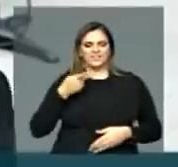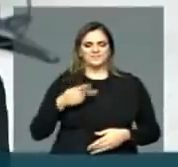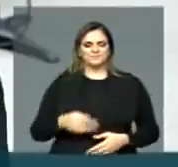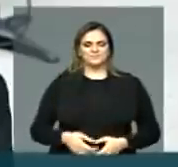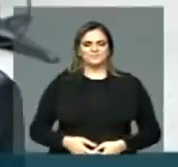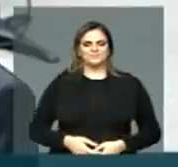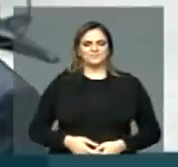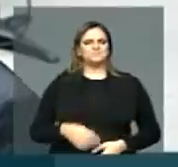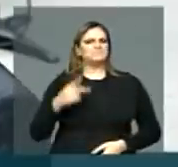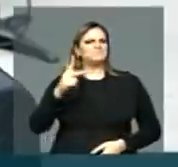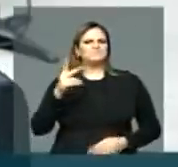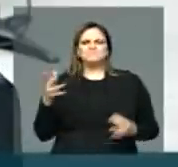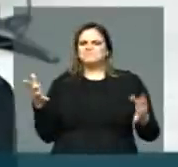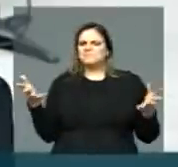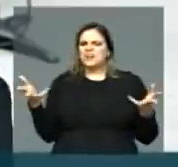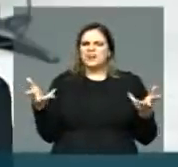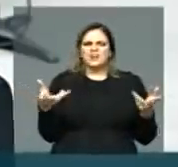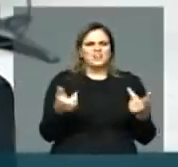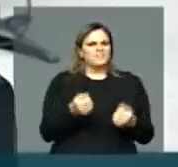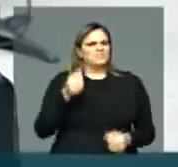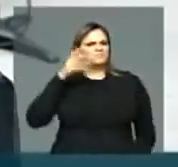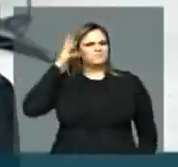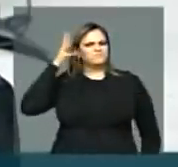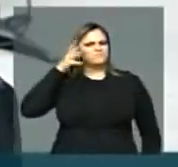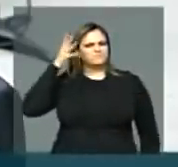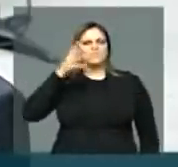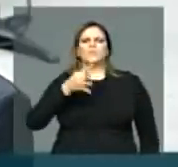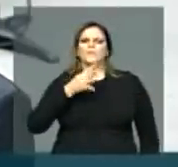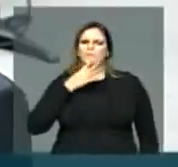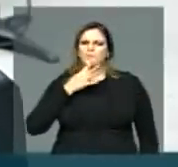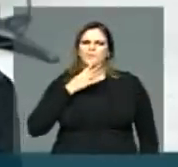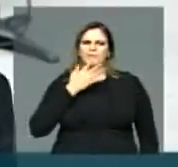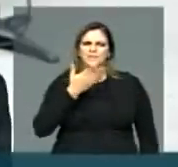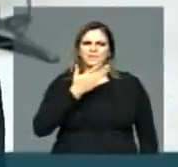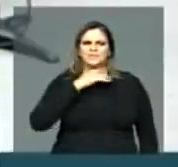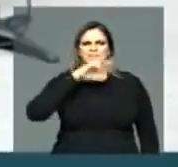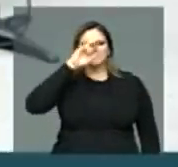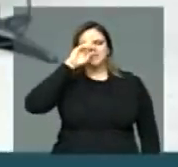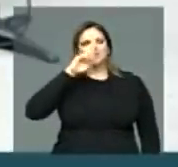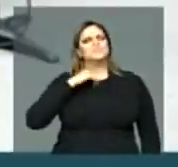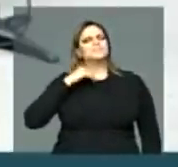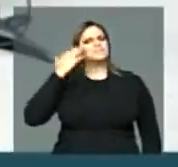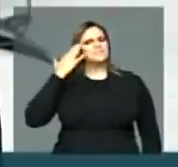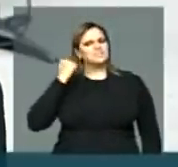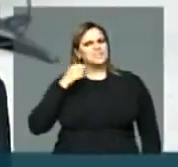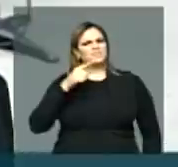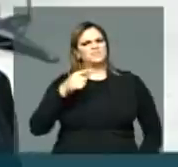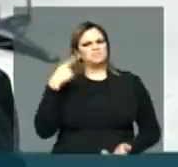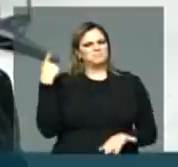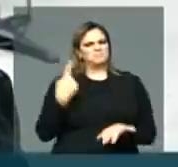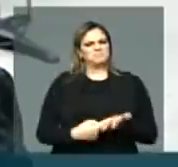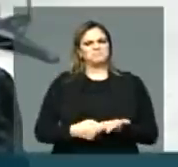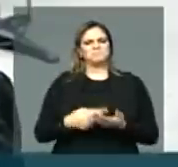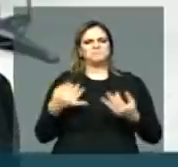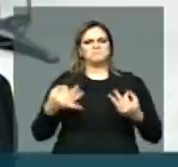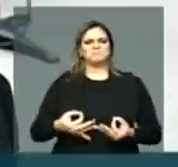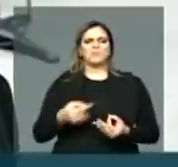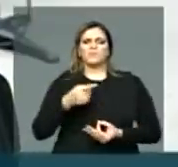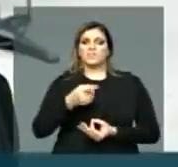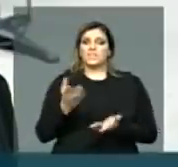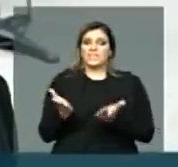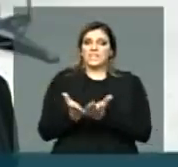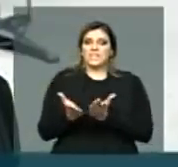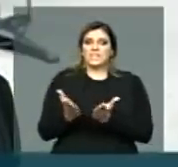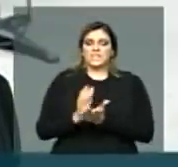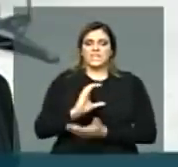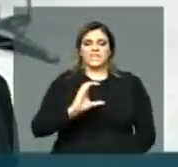nesse seu brilhante pronunciamento, e eu que conheço a Exª, sei de seu compromisso cristão, sei de seu